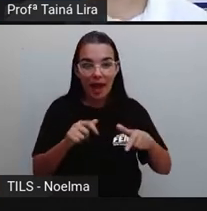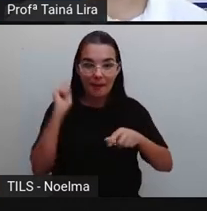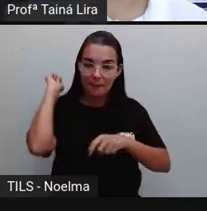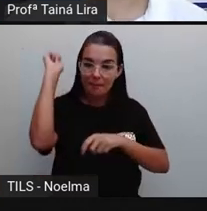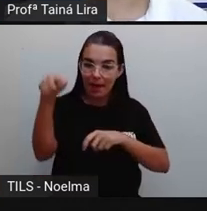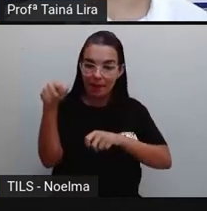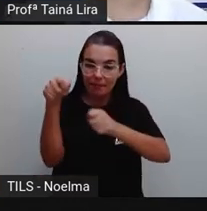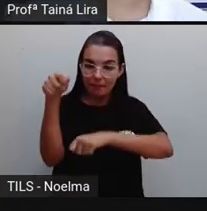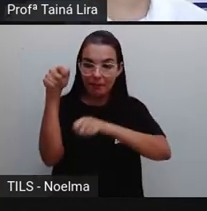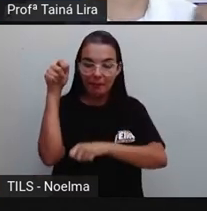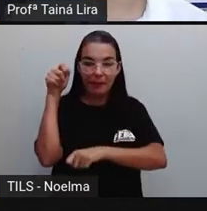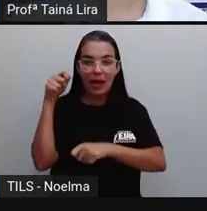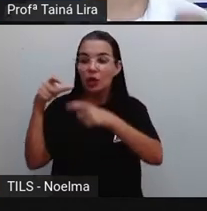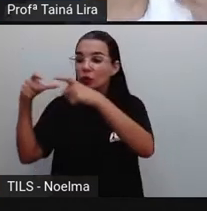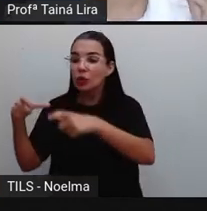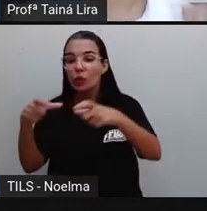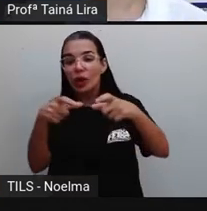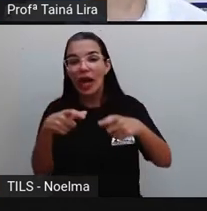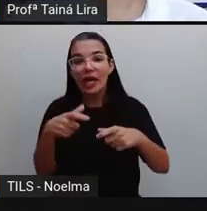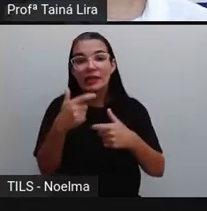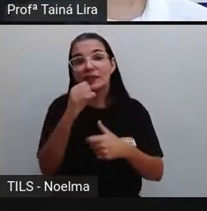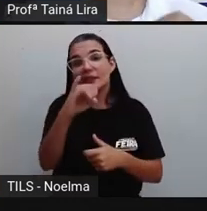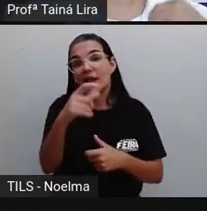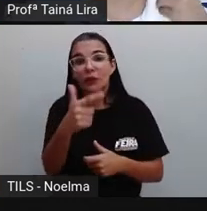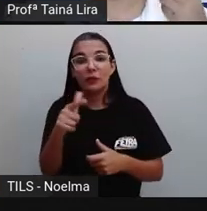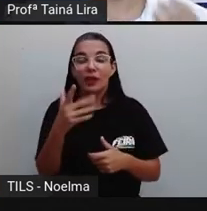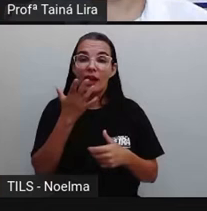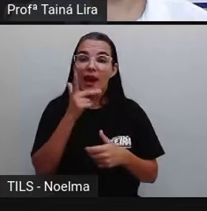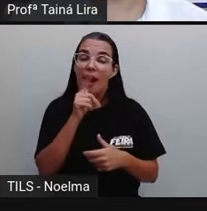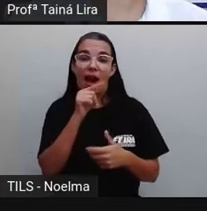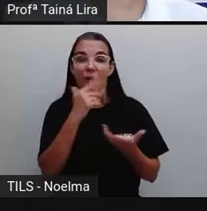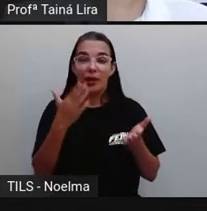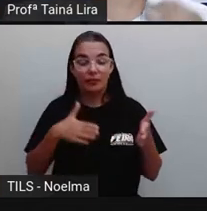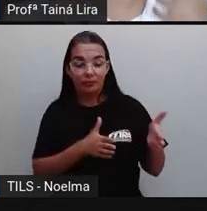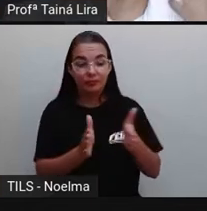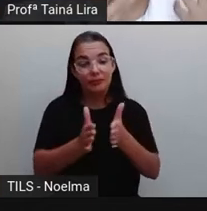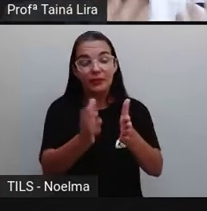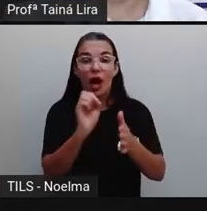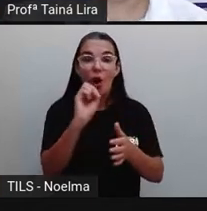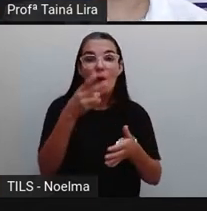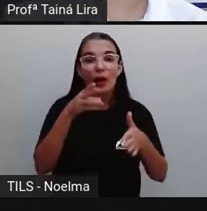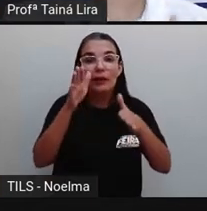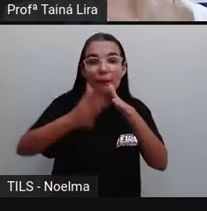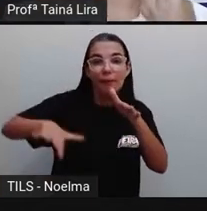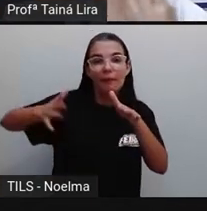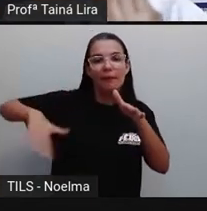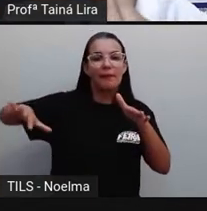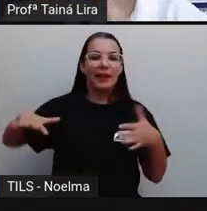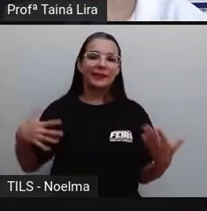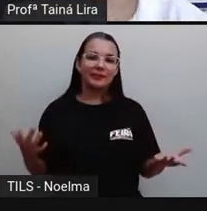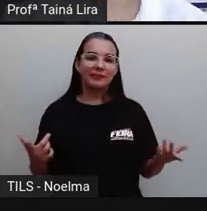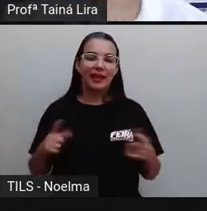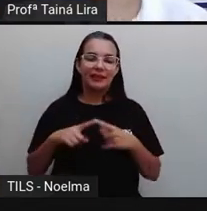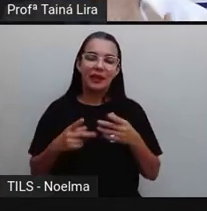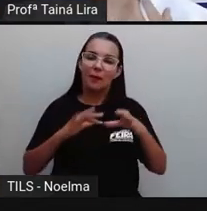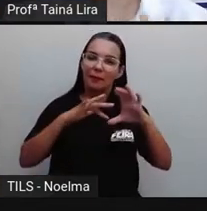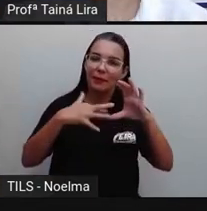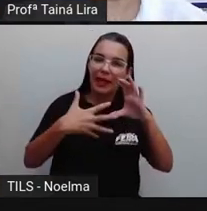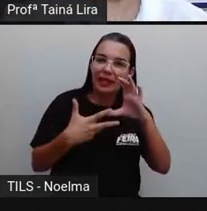a profissão dele. Então, ele depende ali de uma característica, de uma particularidade que é da